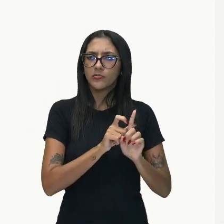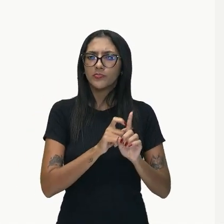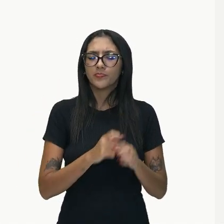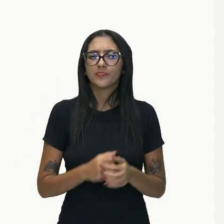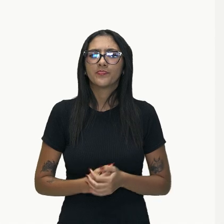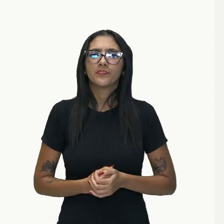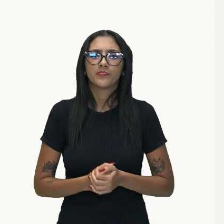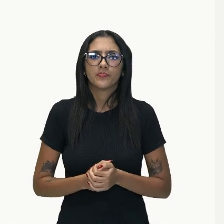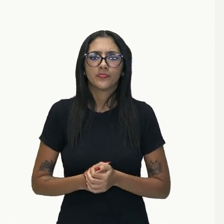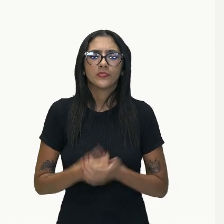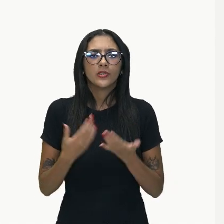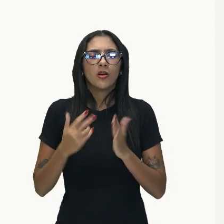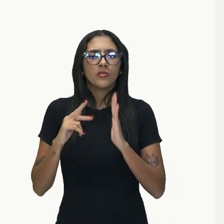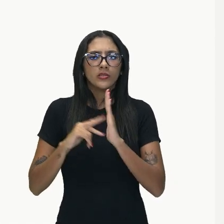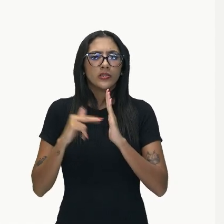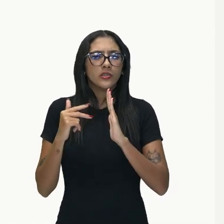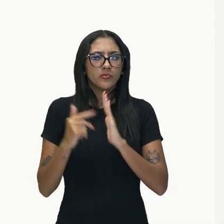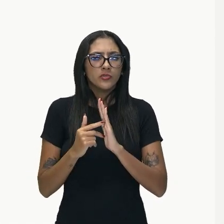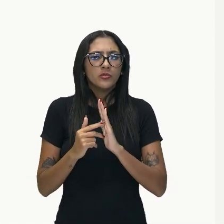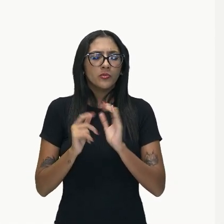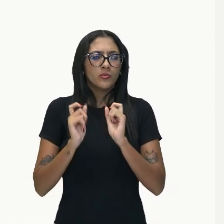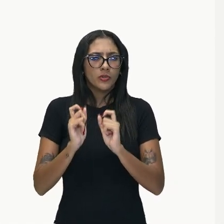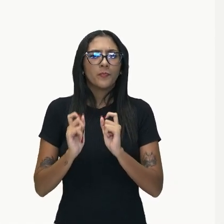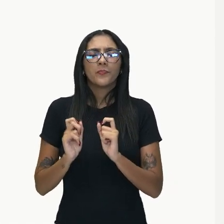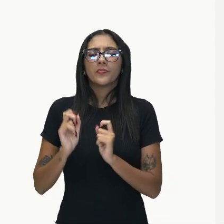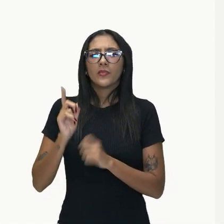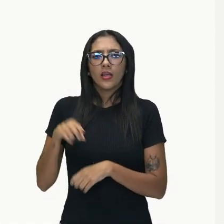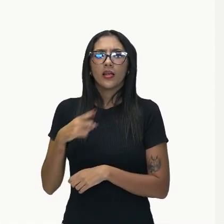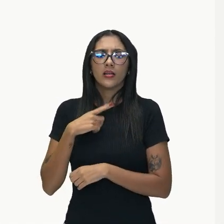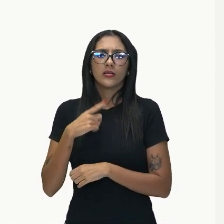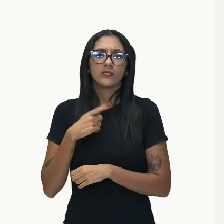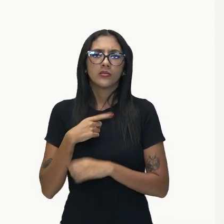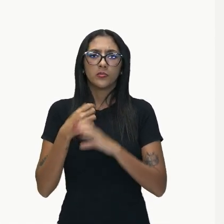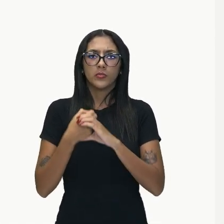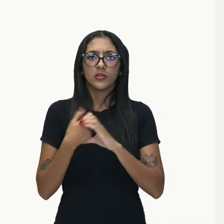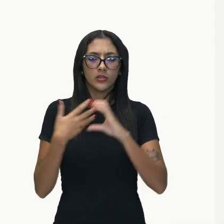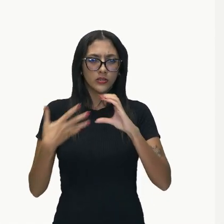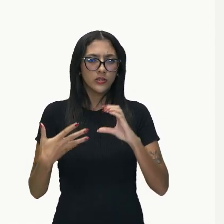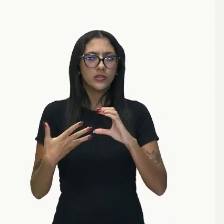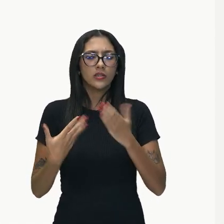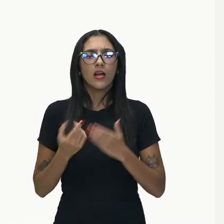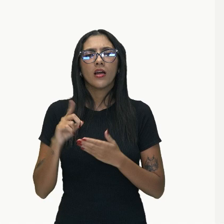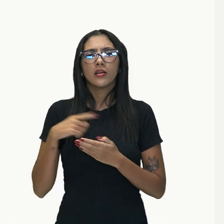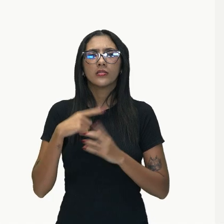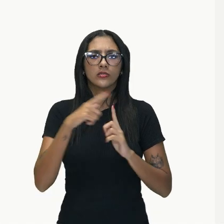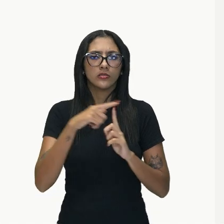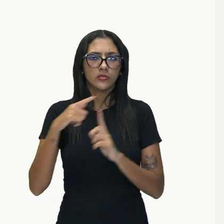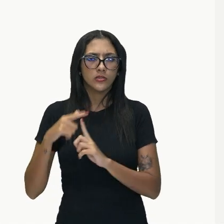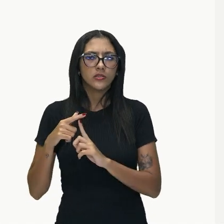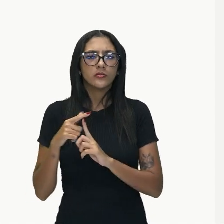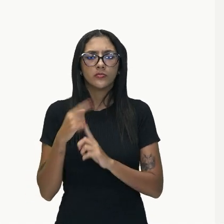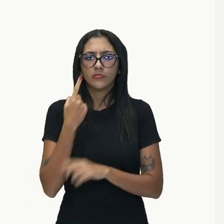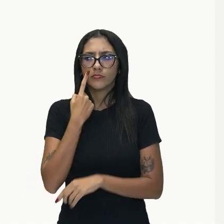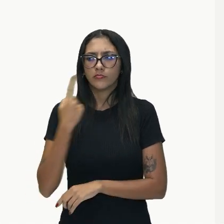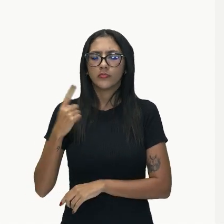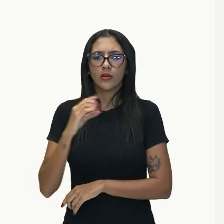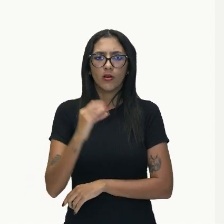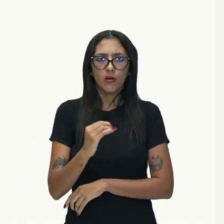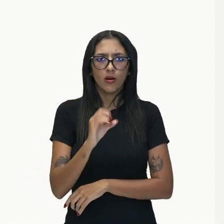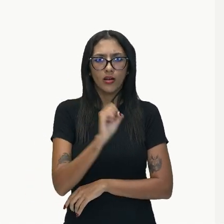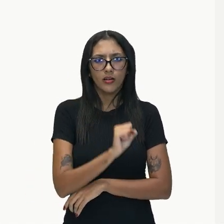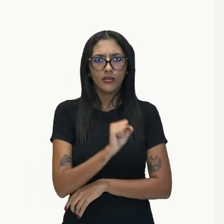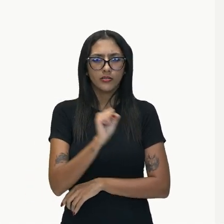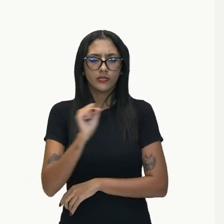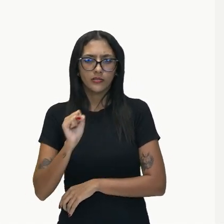de predicativo do sujeito, então, já sabemos aqui que nós temos uma oração subordinada, substantiva,